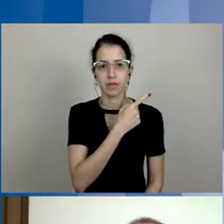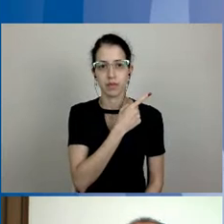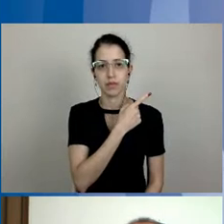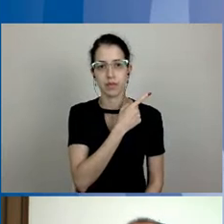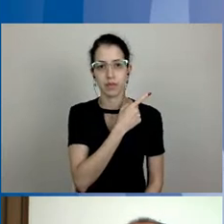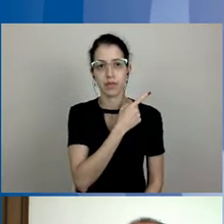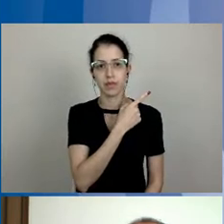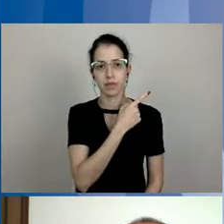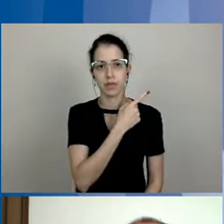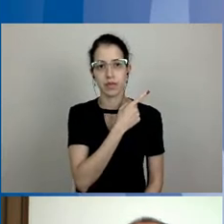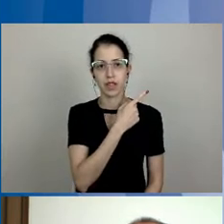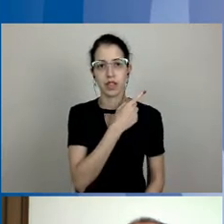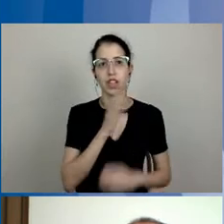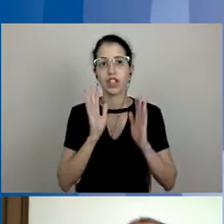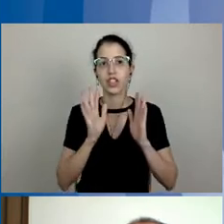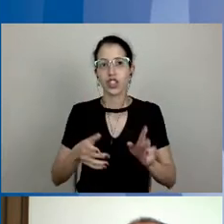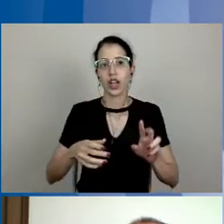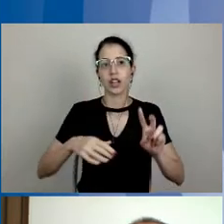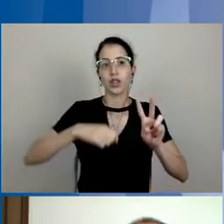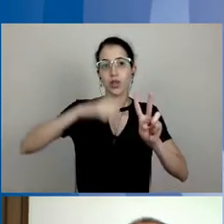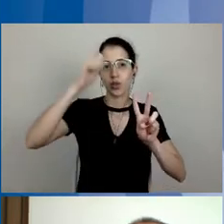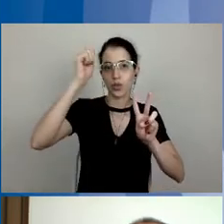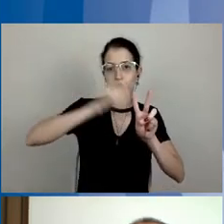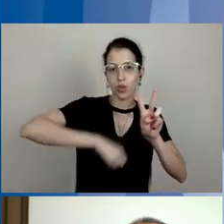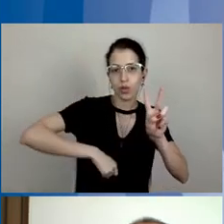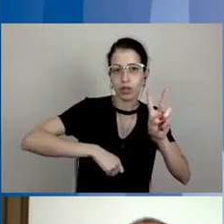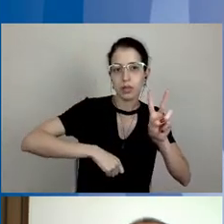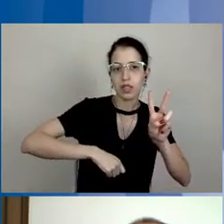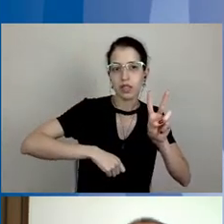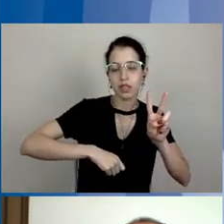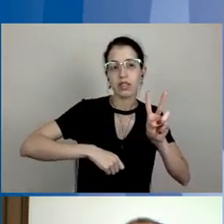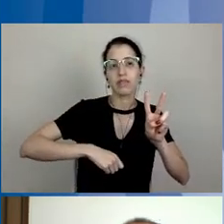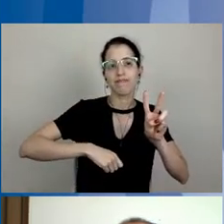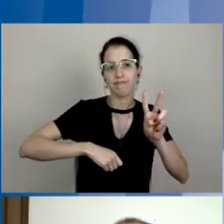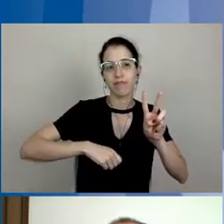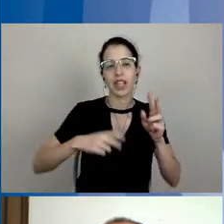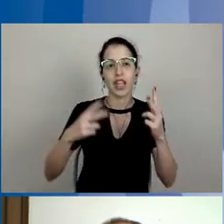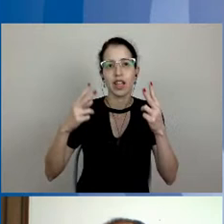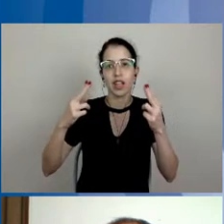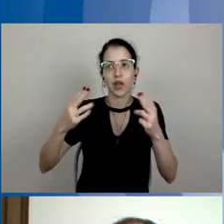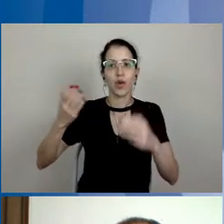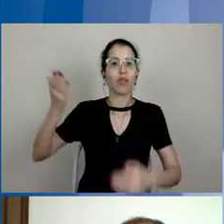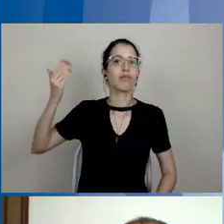dois meses o patamar que a gente já tinha alcançado também